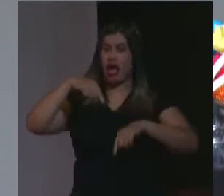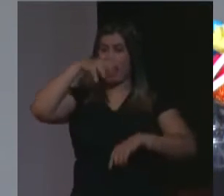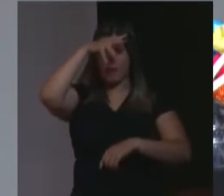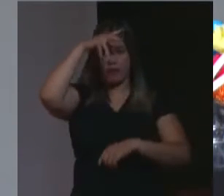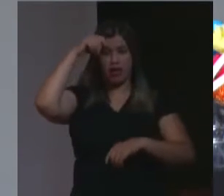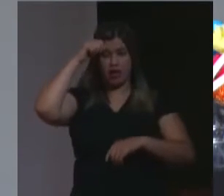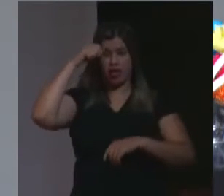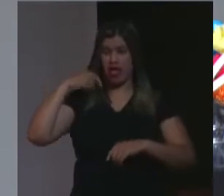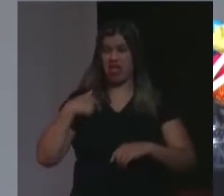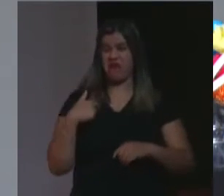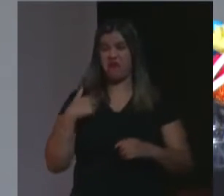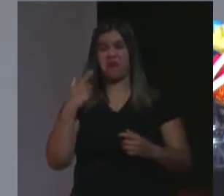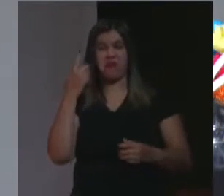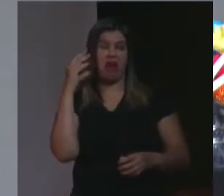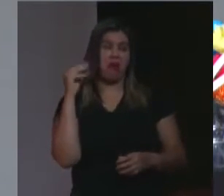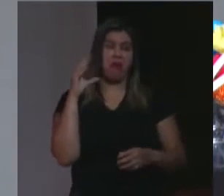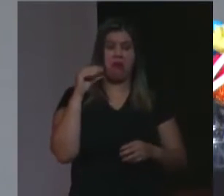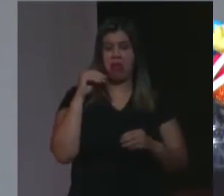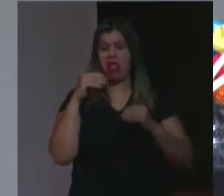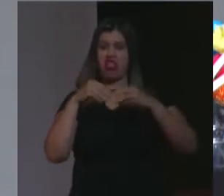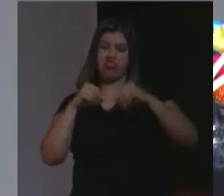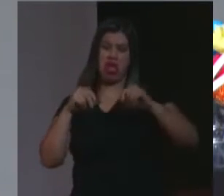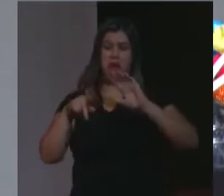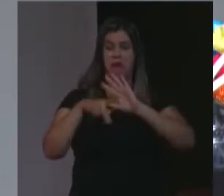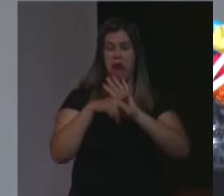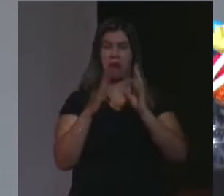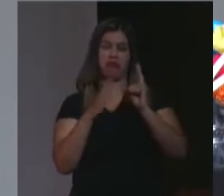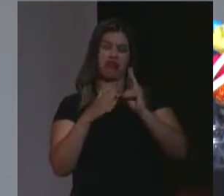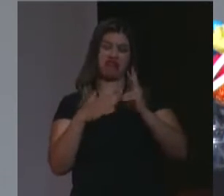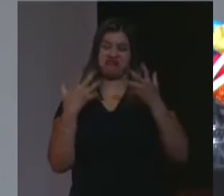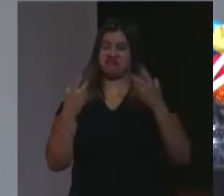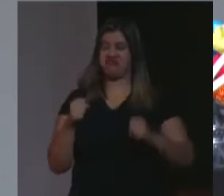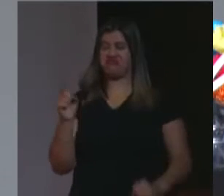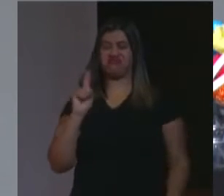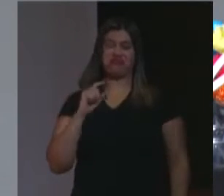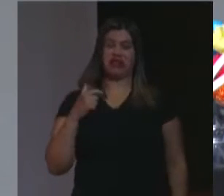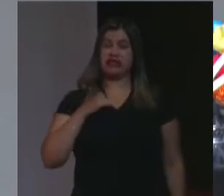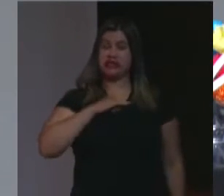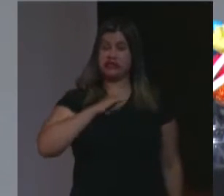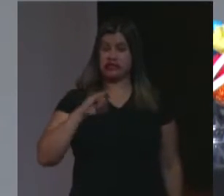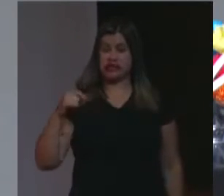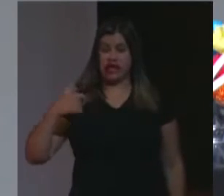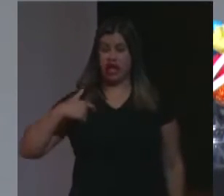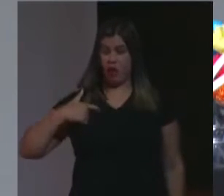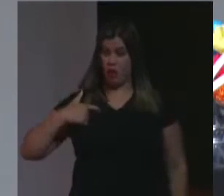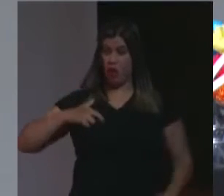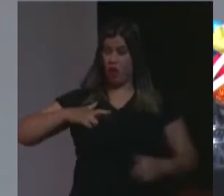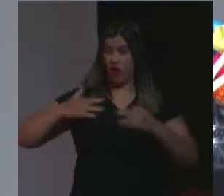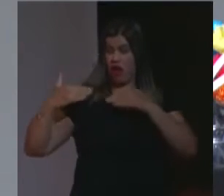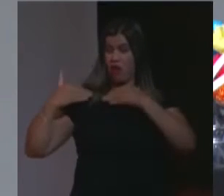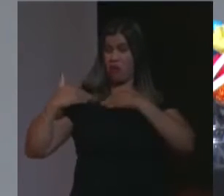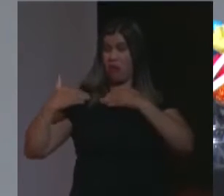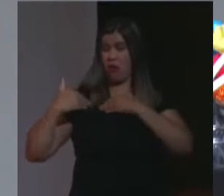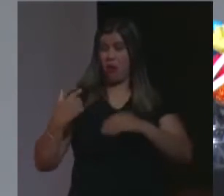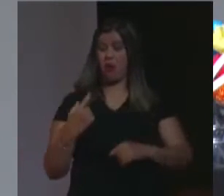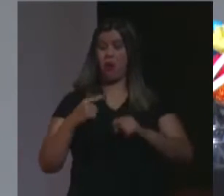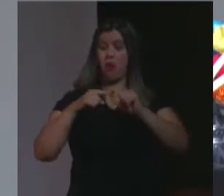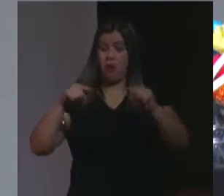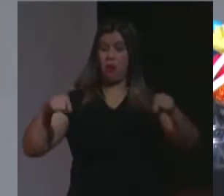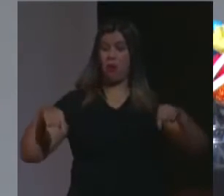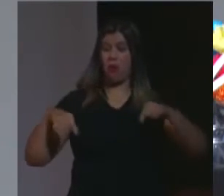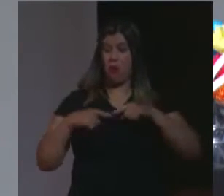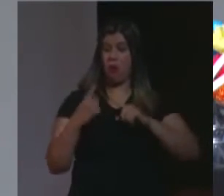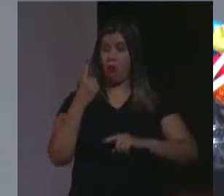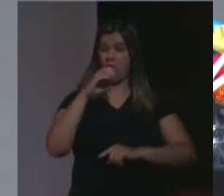entro nessa balela, de defender terra para o índio, se depender de mim, não vai ter, um centímetro